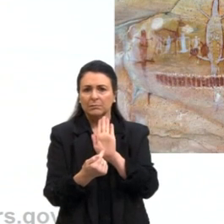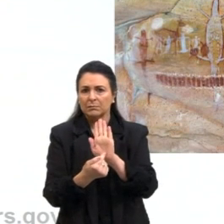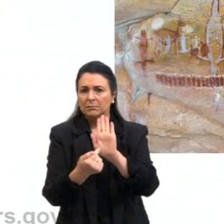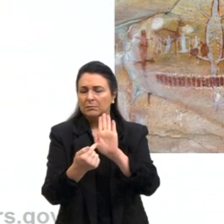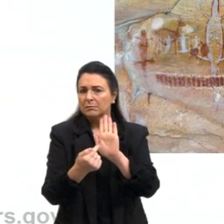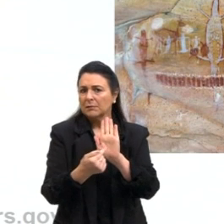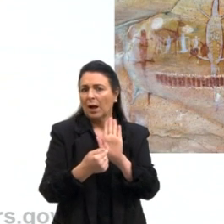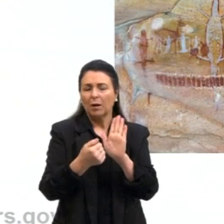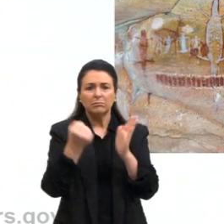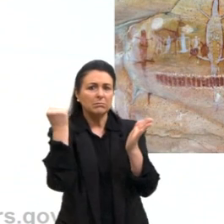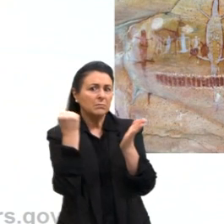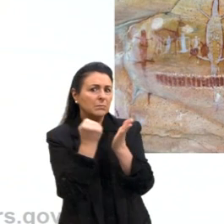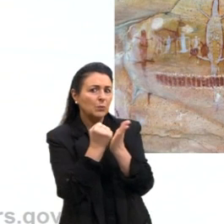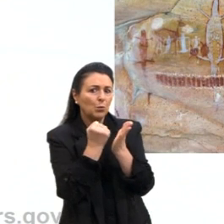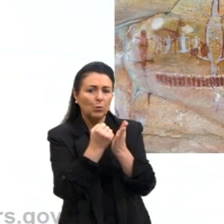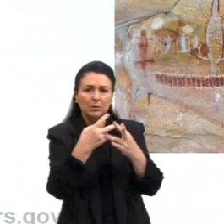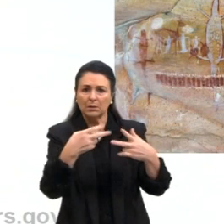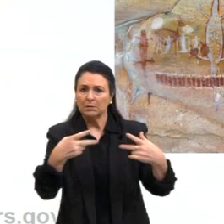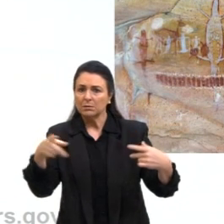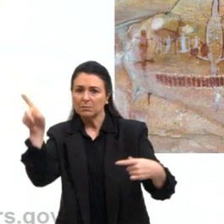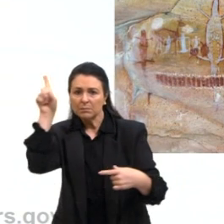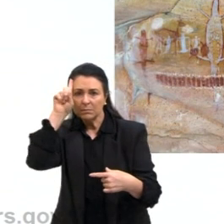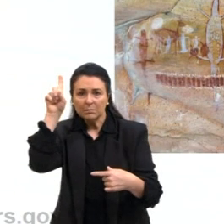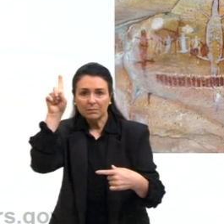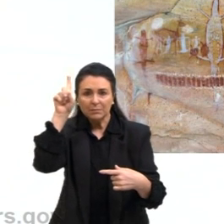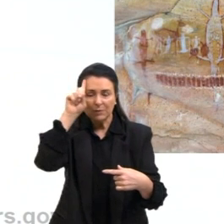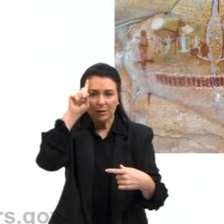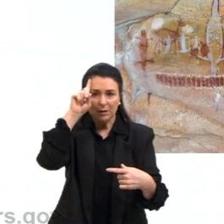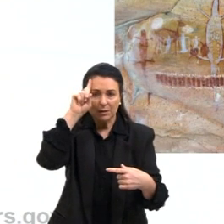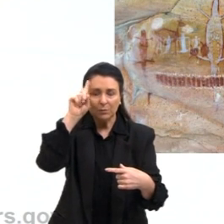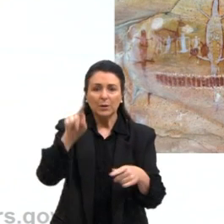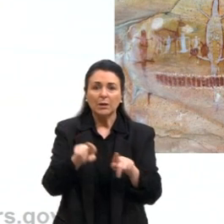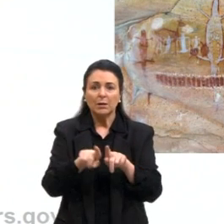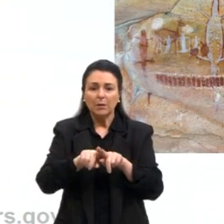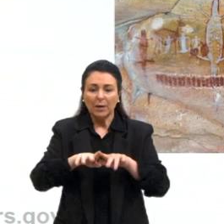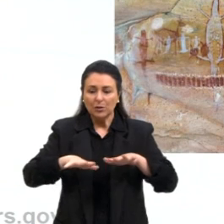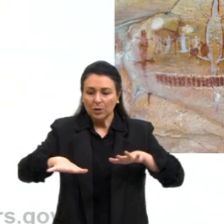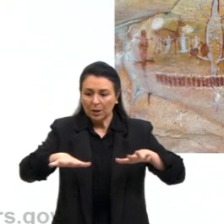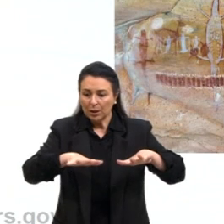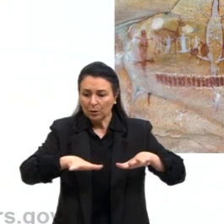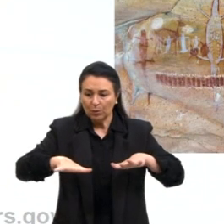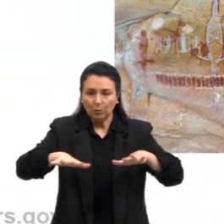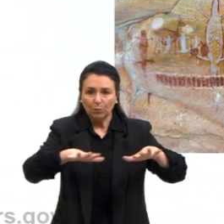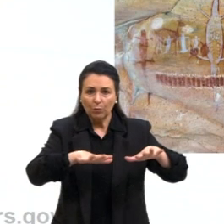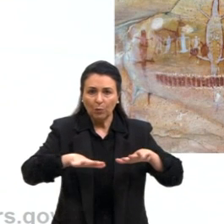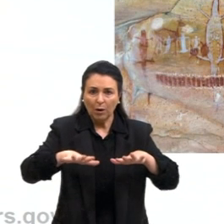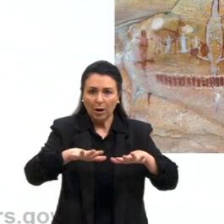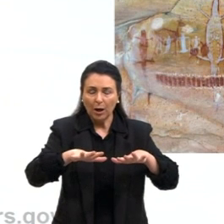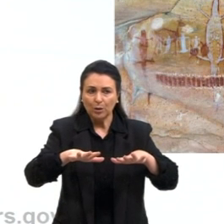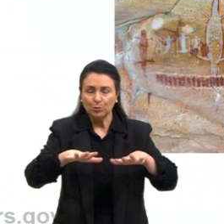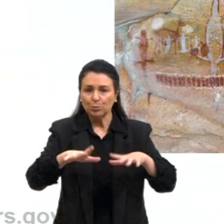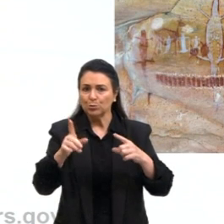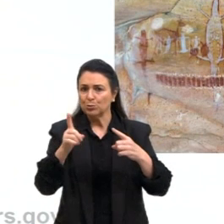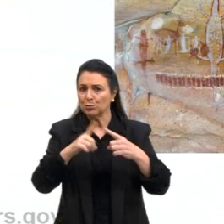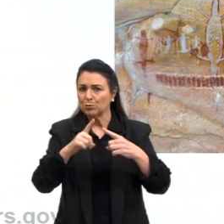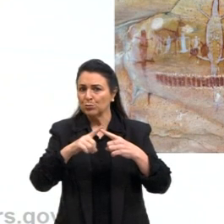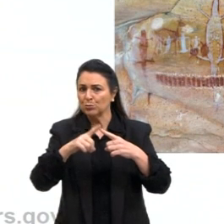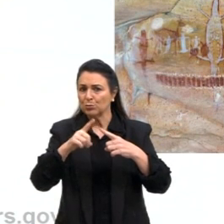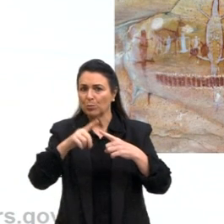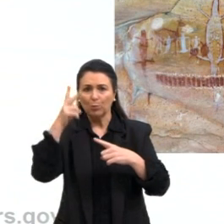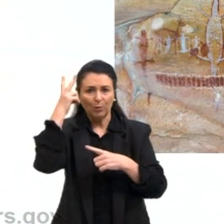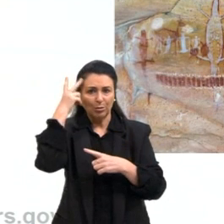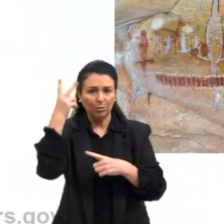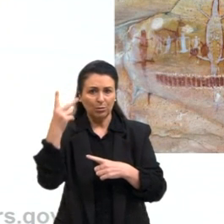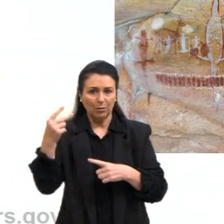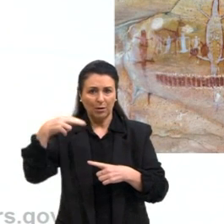registros do cotidiano, caças e rituais em estilo naturalista. Temos